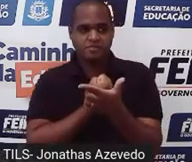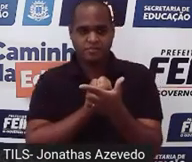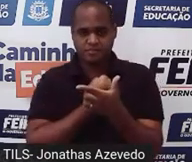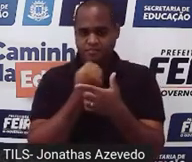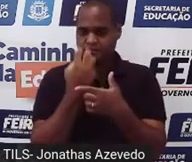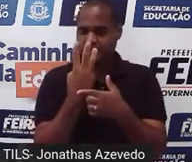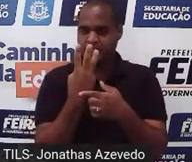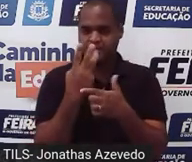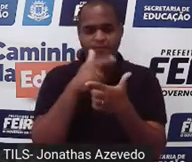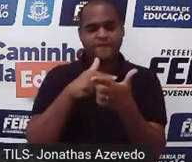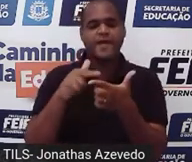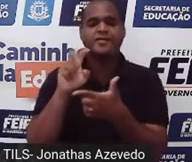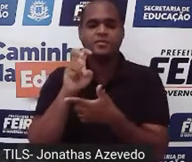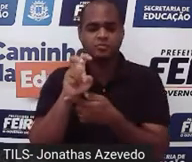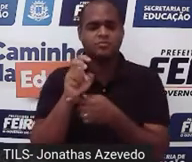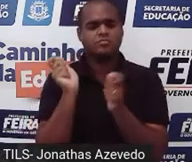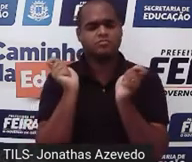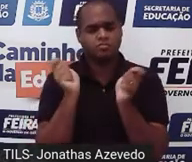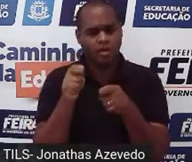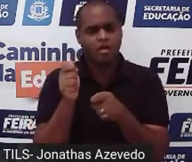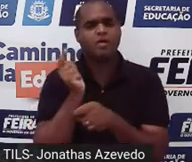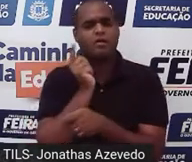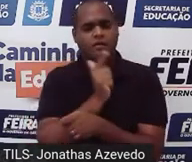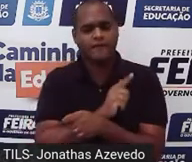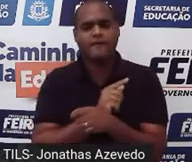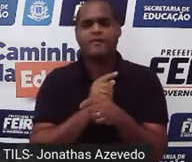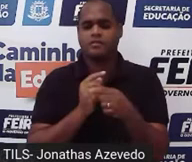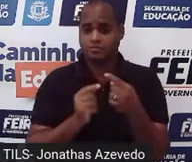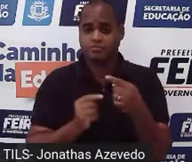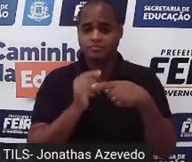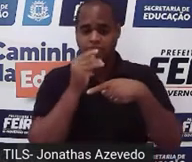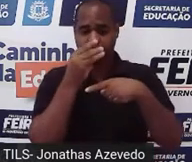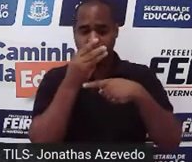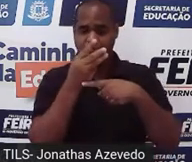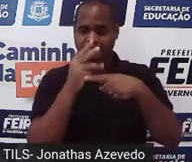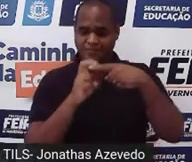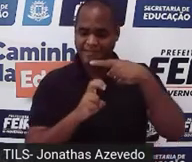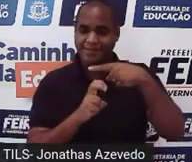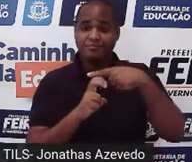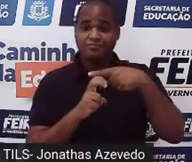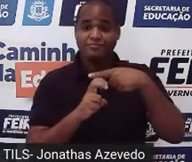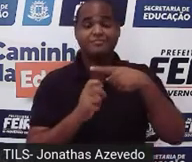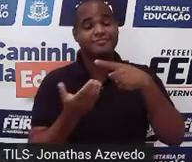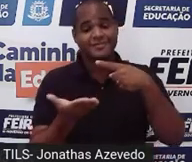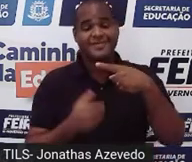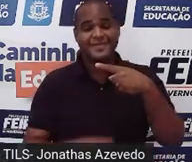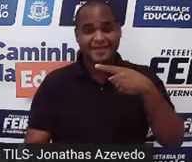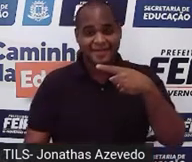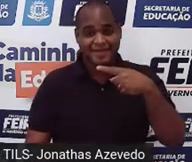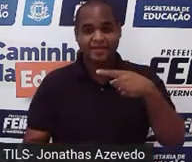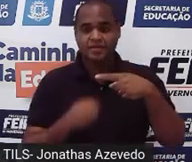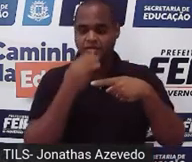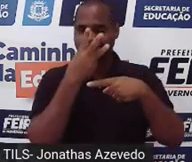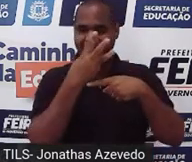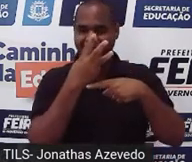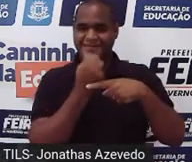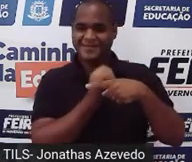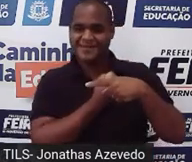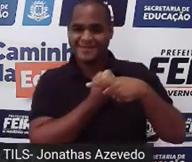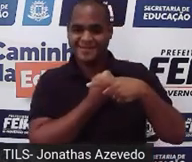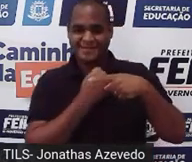por 5, eu posso escrever isso usando uma fração. A fração 3 quintos. O número 3 em cima,